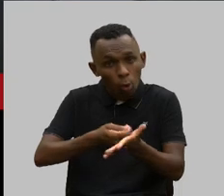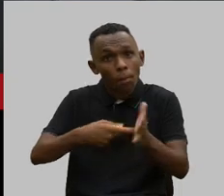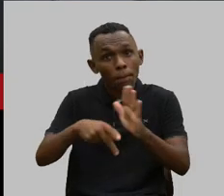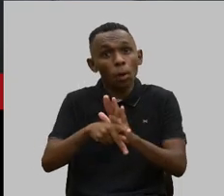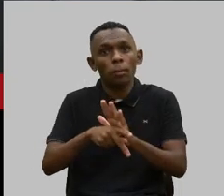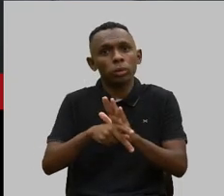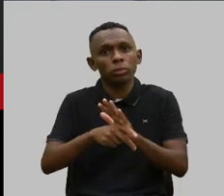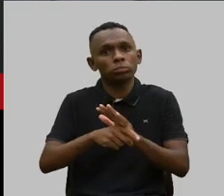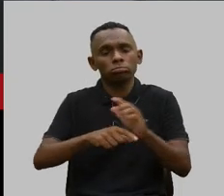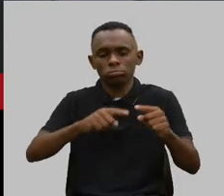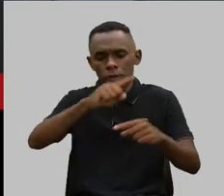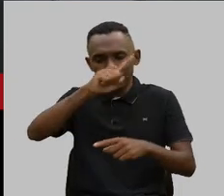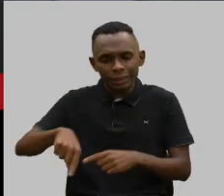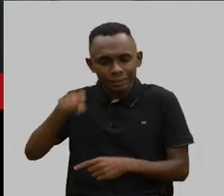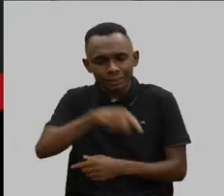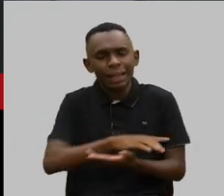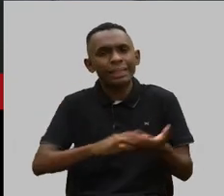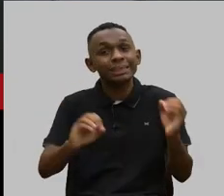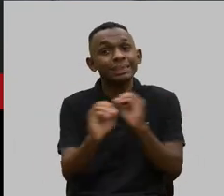um tipo de plano,